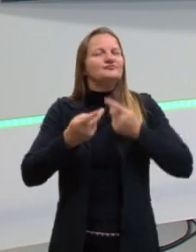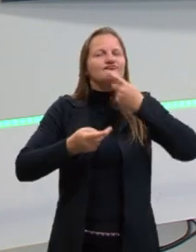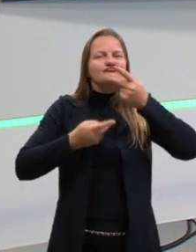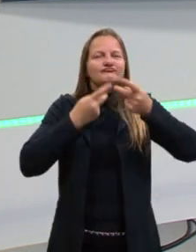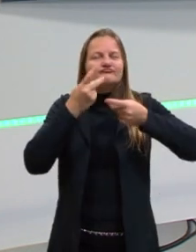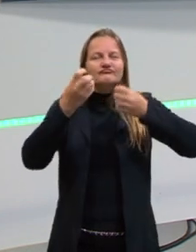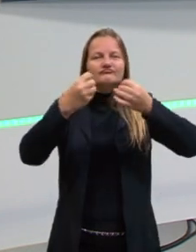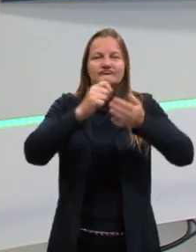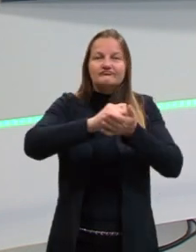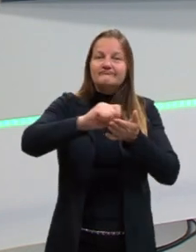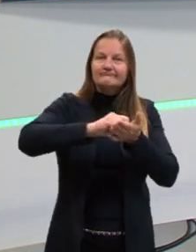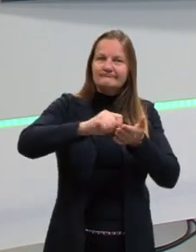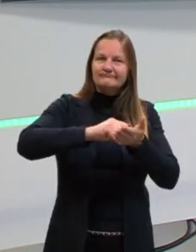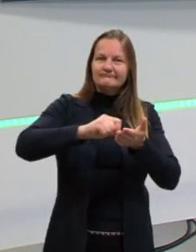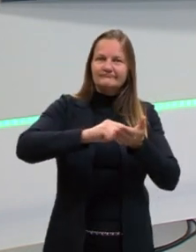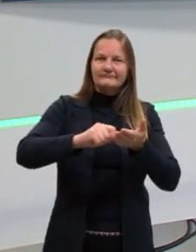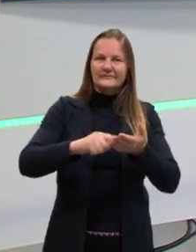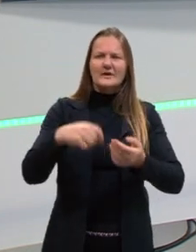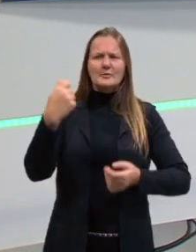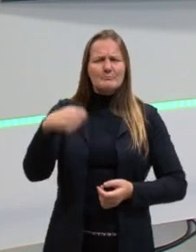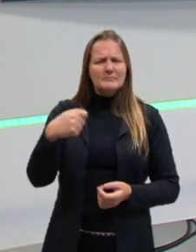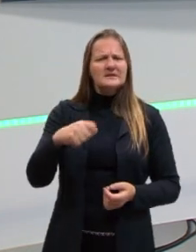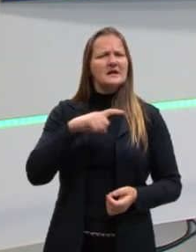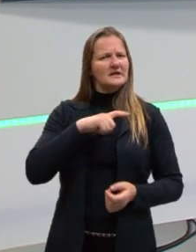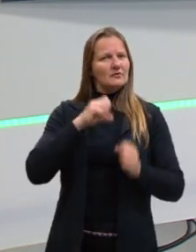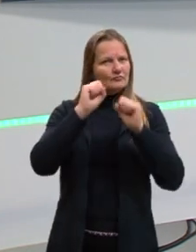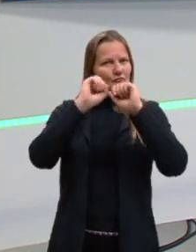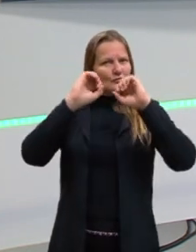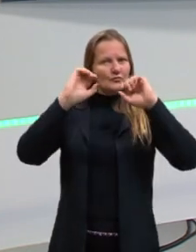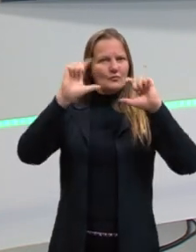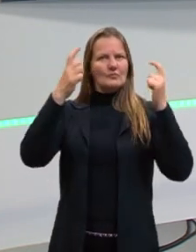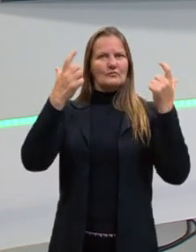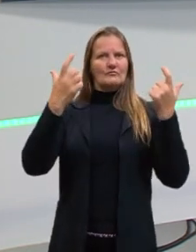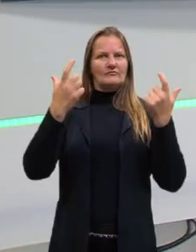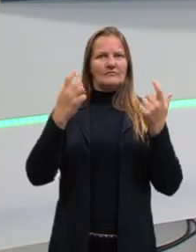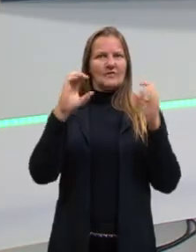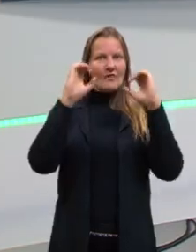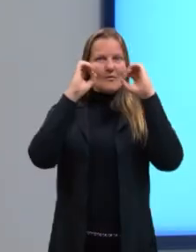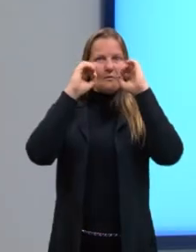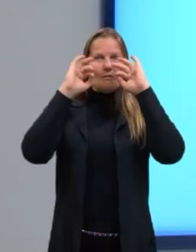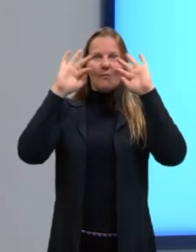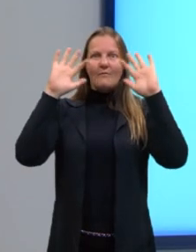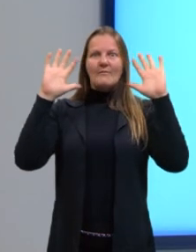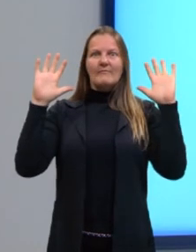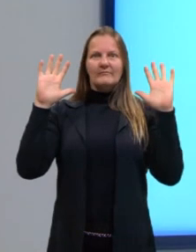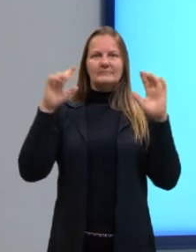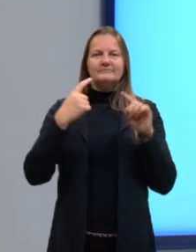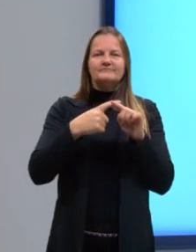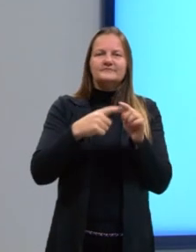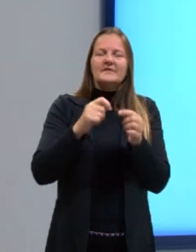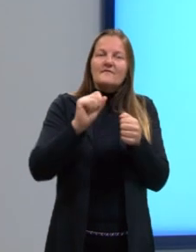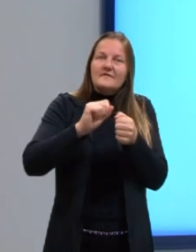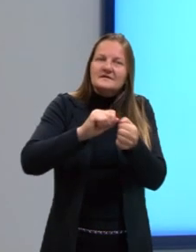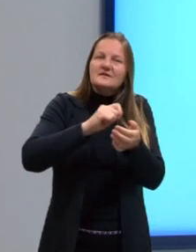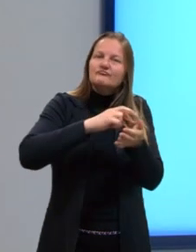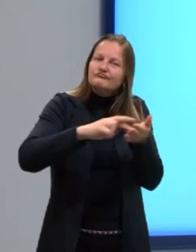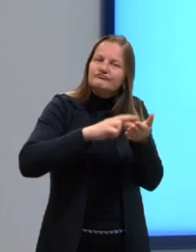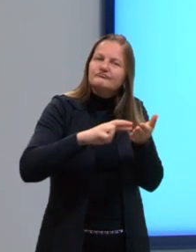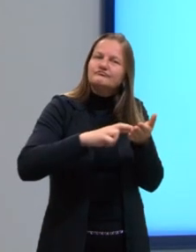da minha escrita. Eu preciso ter isso muito claro na hora de produzir esse meu texto de redação.